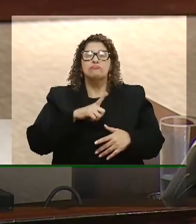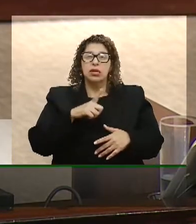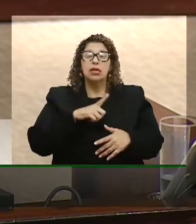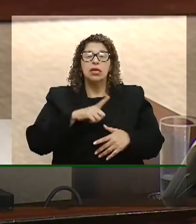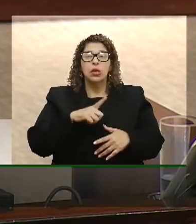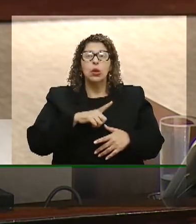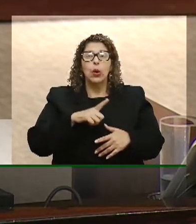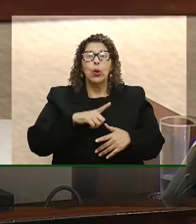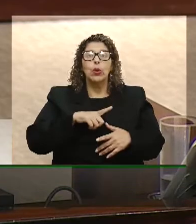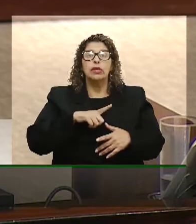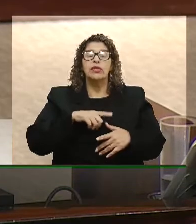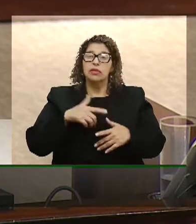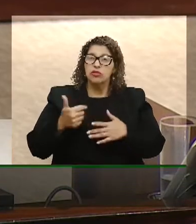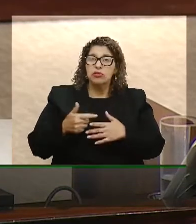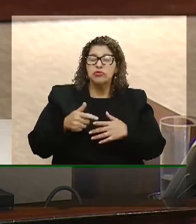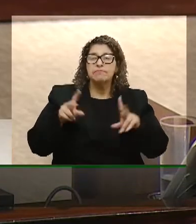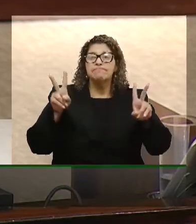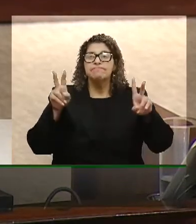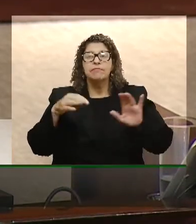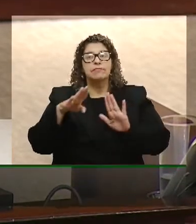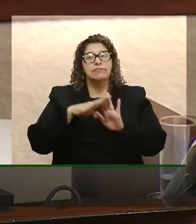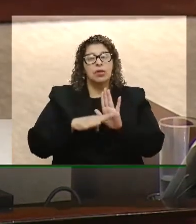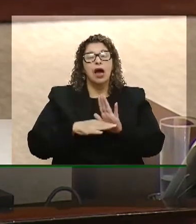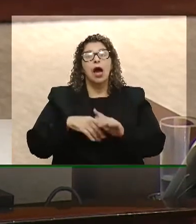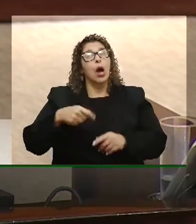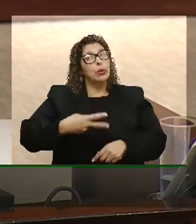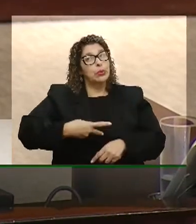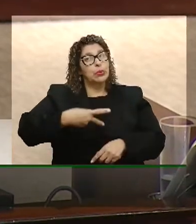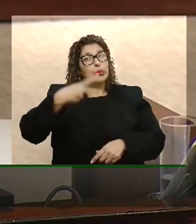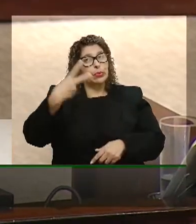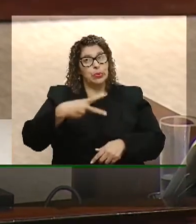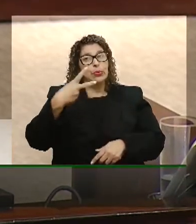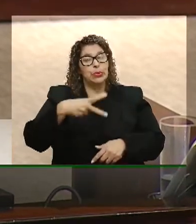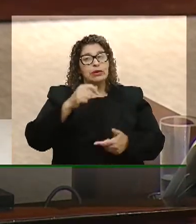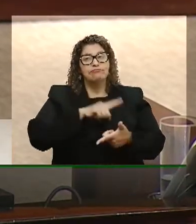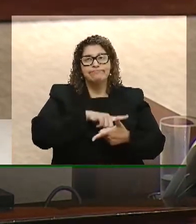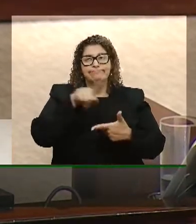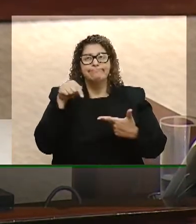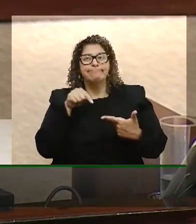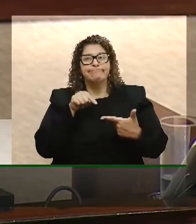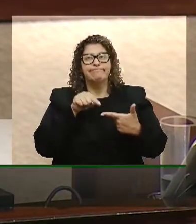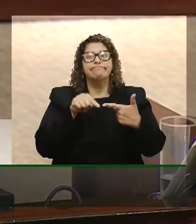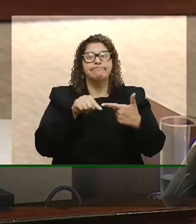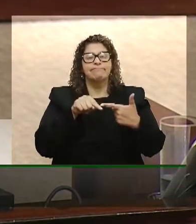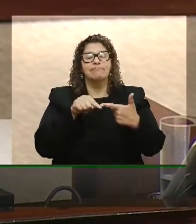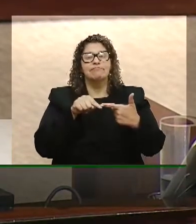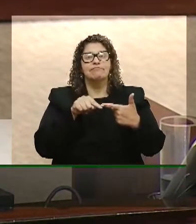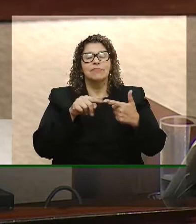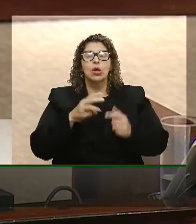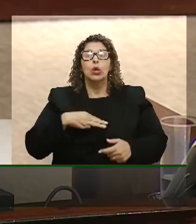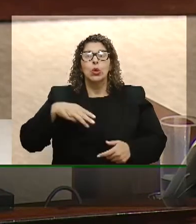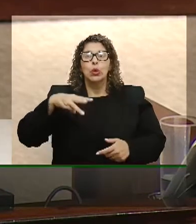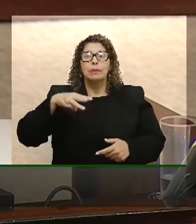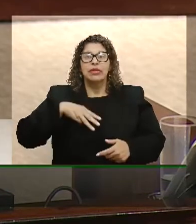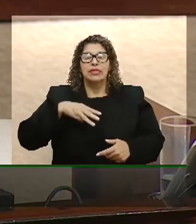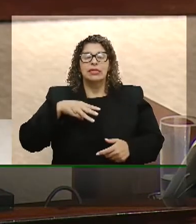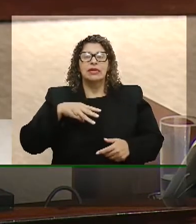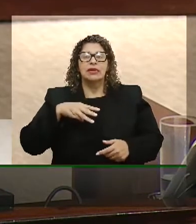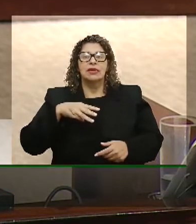perseguiremos esse debate. O segundo tema que eu quero levantar aqui, presidente, o Ministério da Saúde,